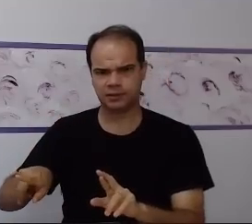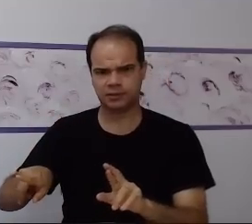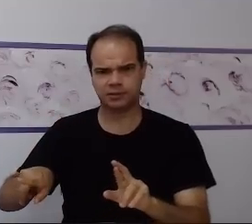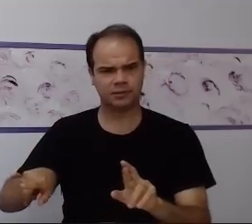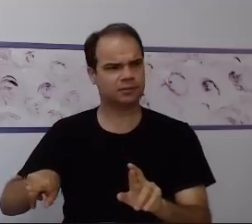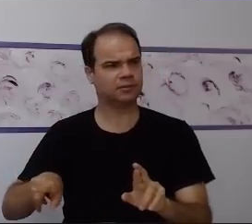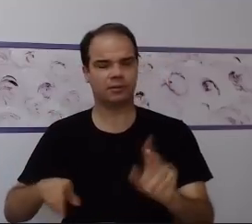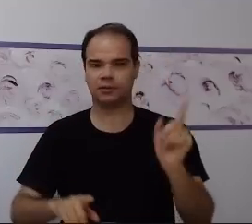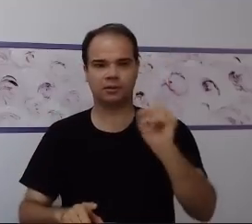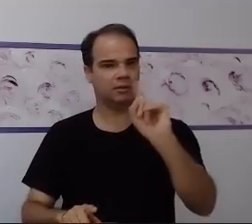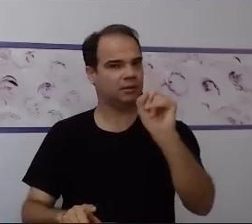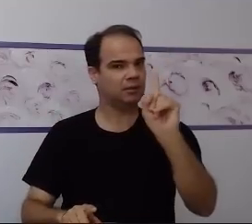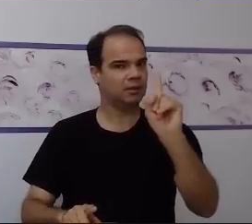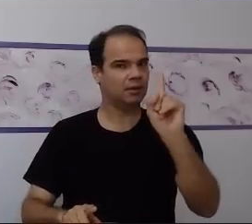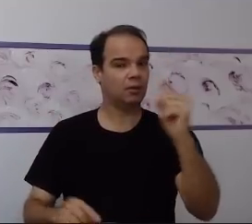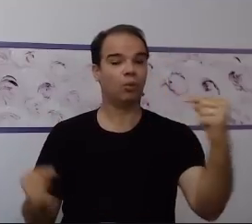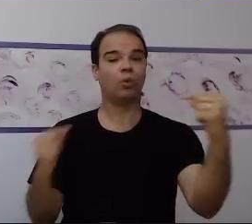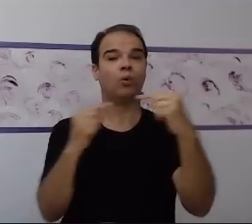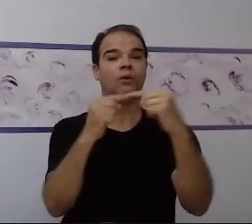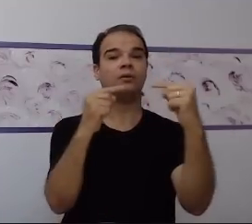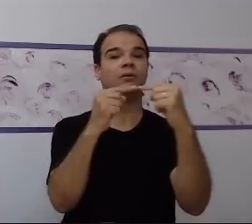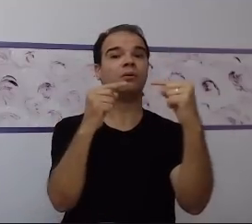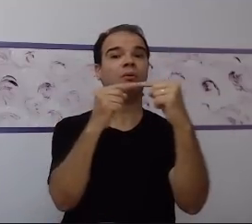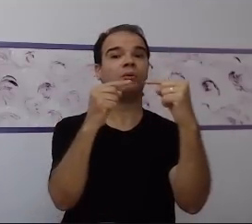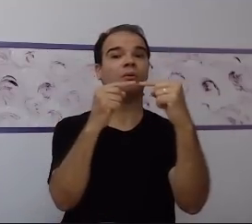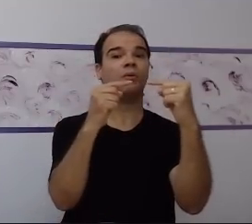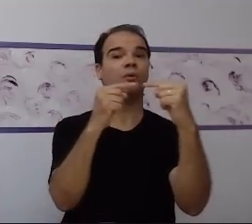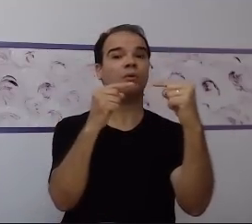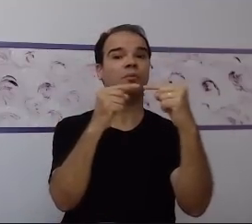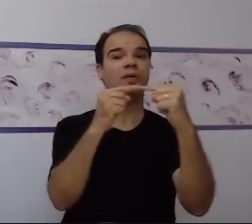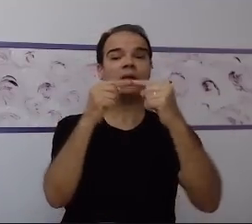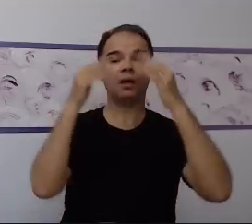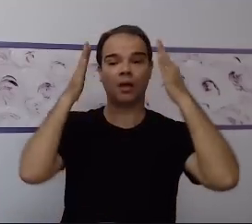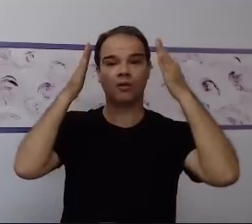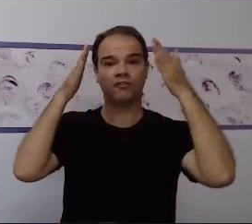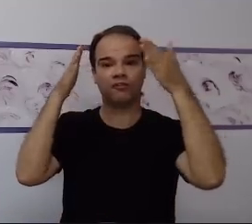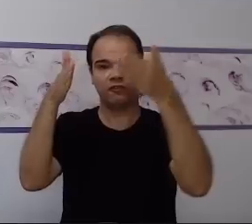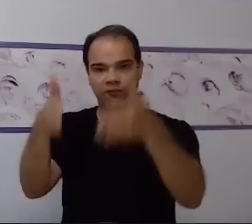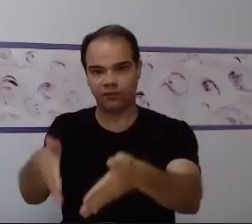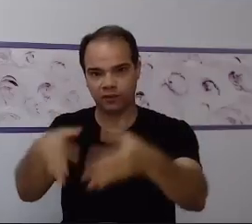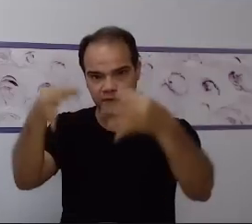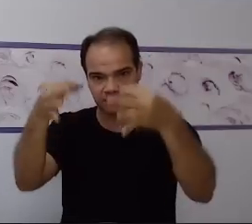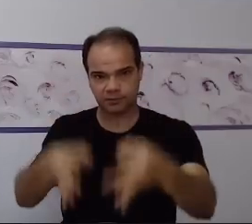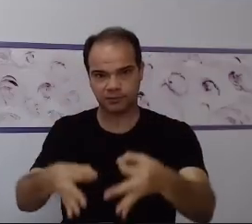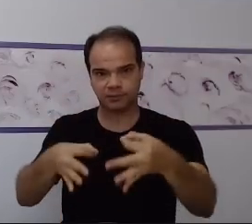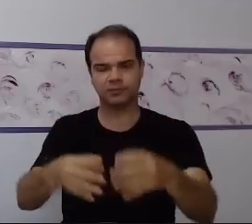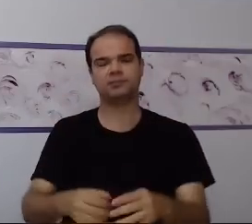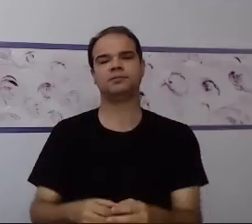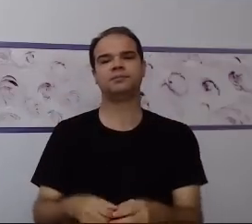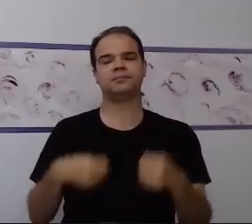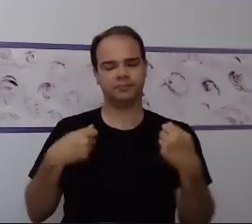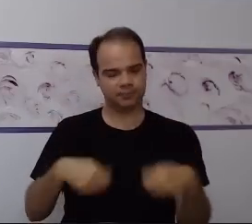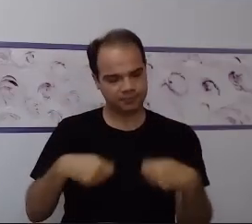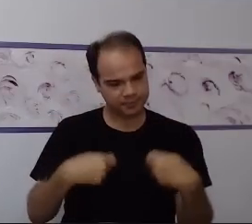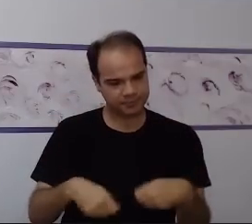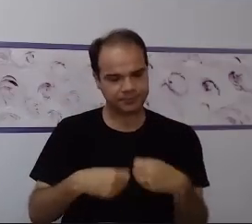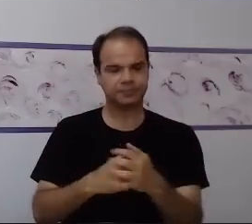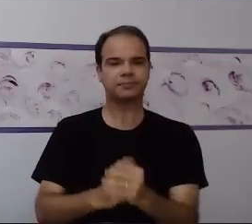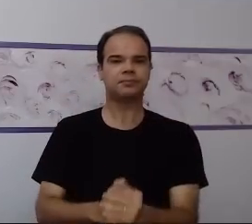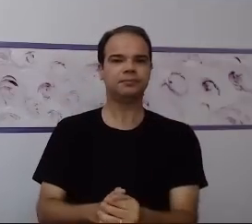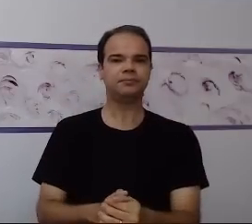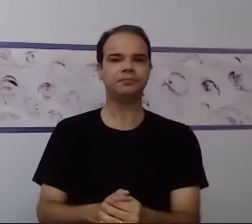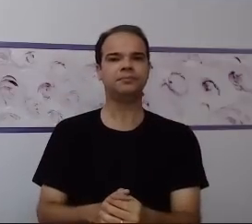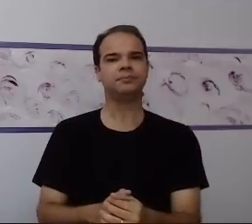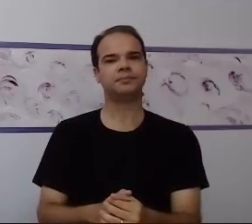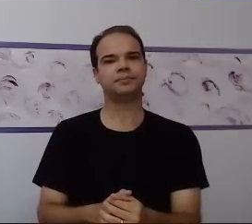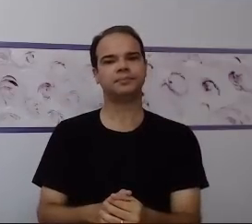conversar as duas situações. Justamente para te dar um norte que vai ser trabalhado naquele semestre anual, né? E